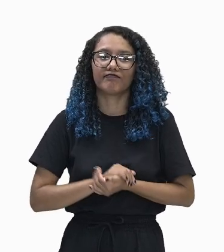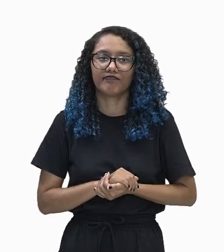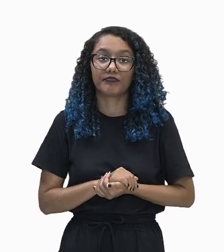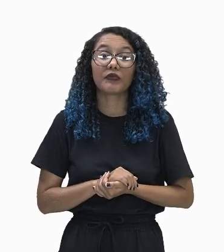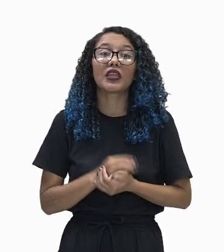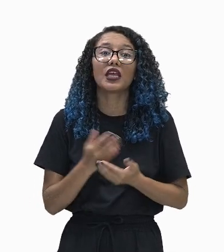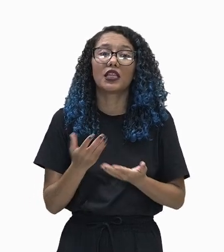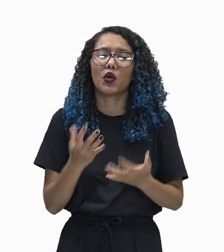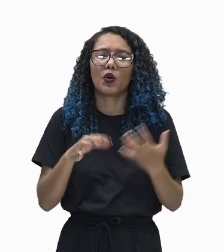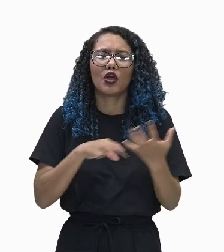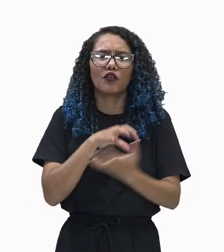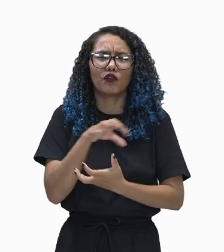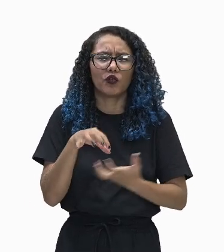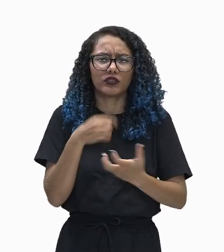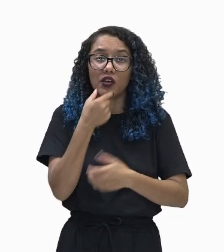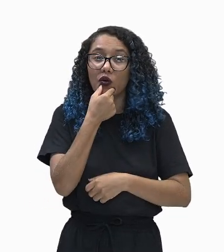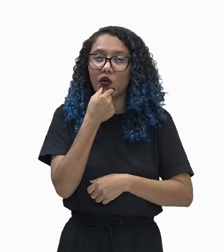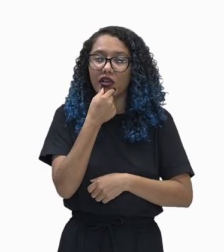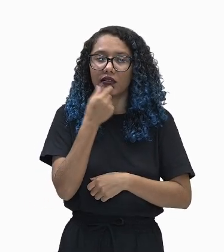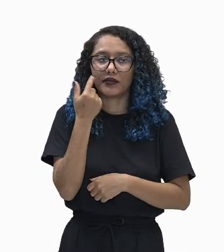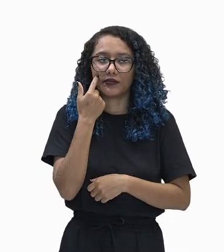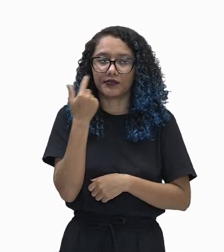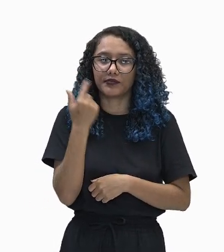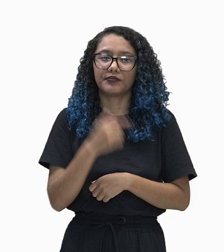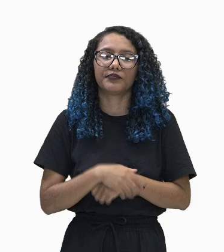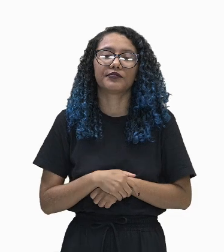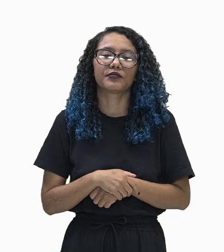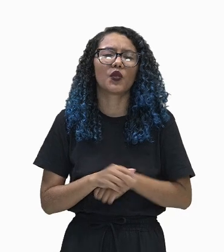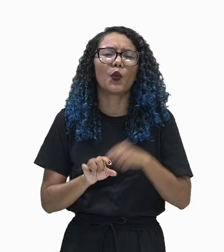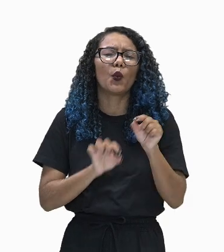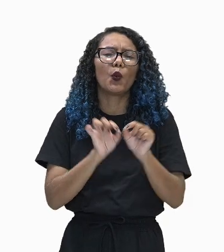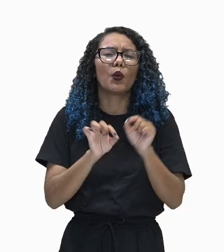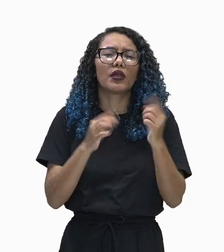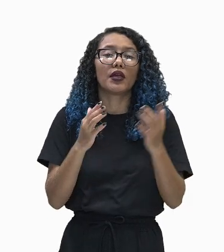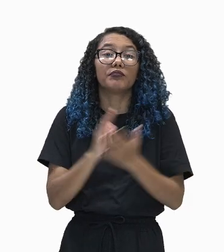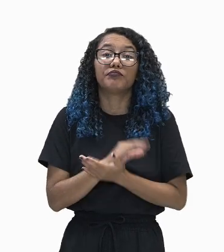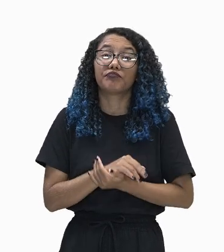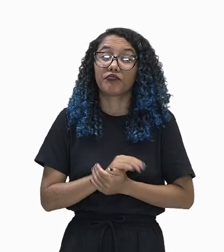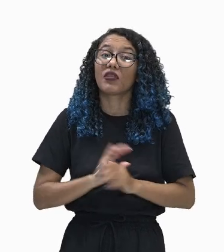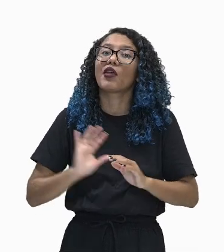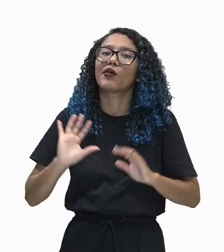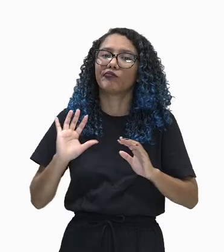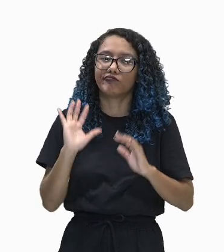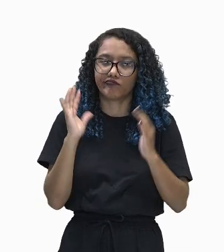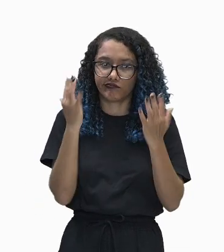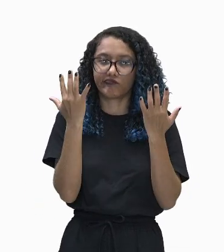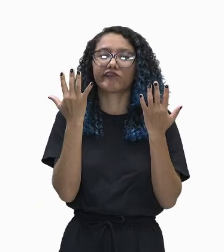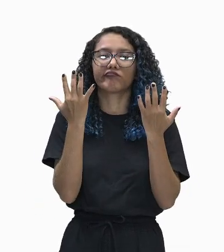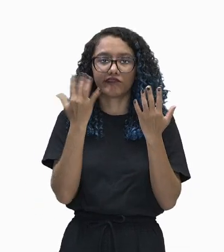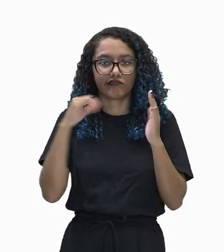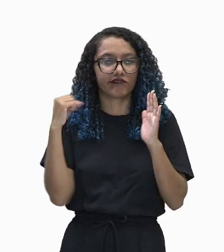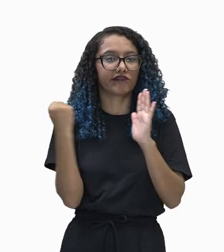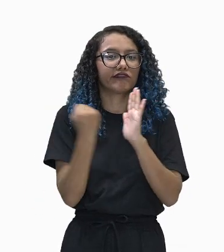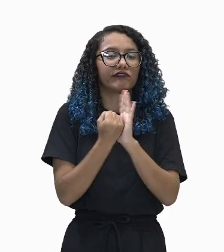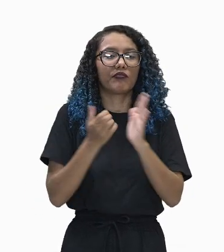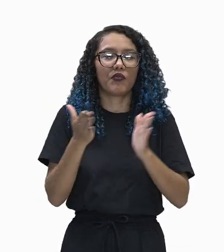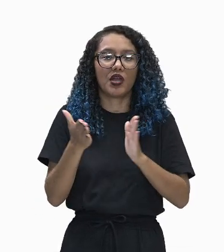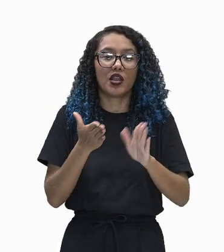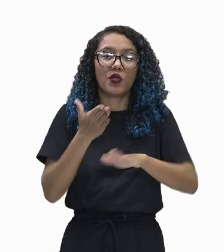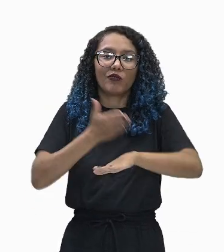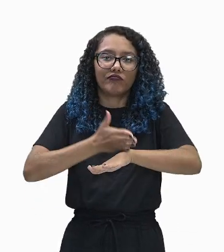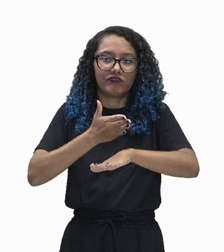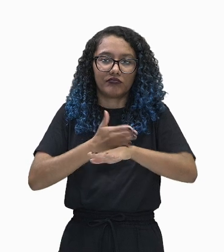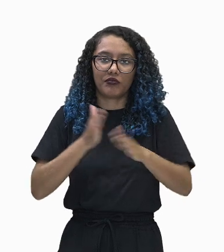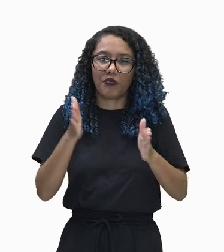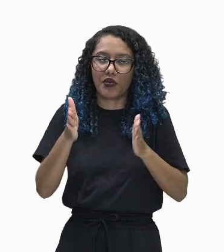Revolução Inglesa foi um dos acontecimentos mais marcantes da Idade Moderna, ocorrida entre